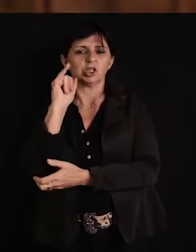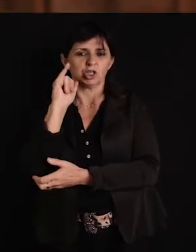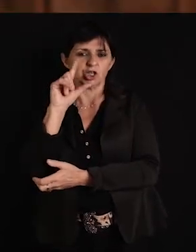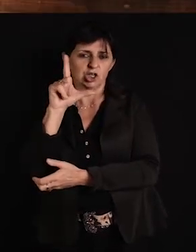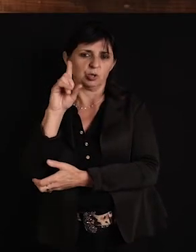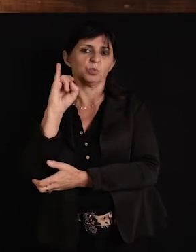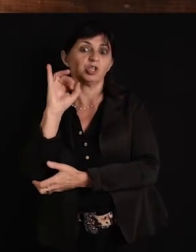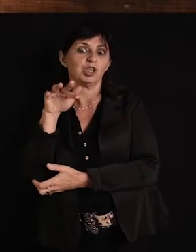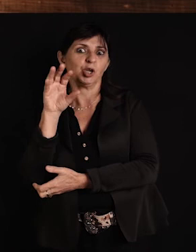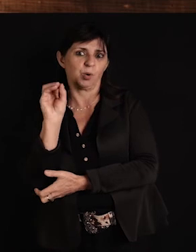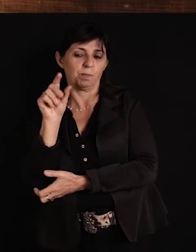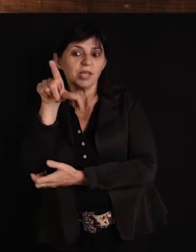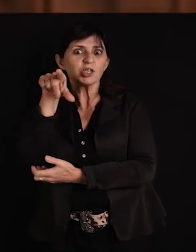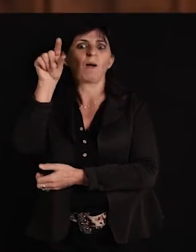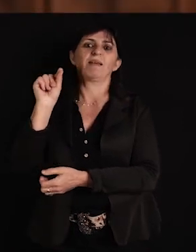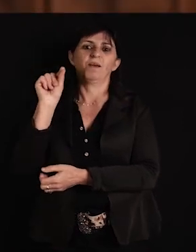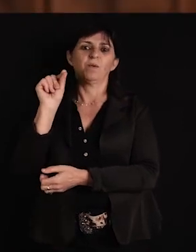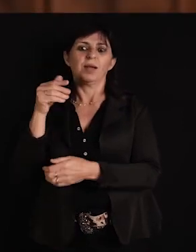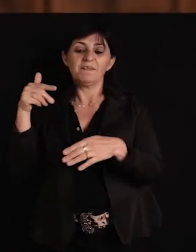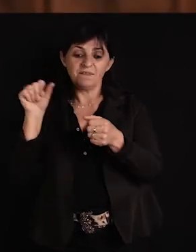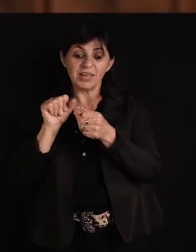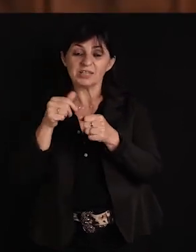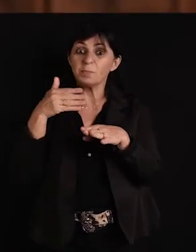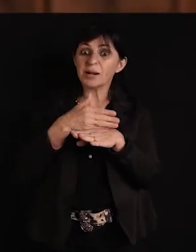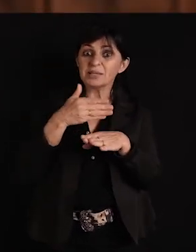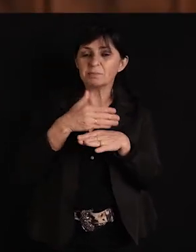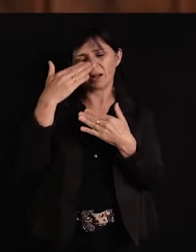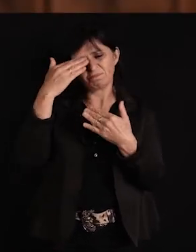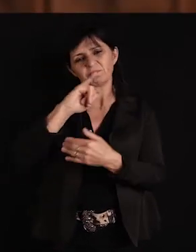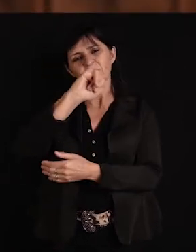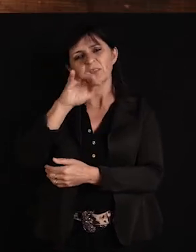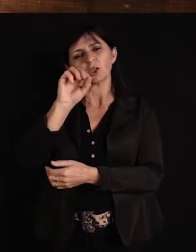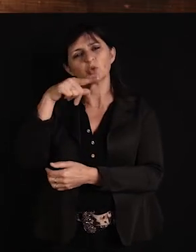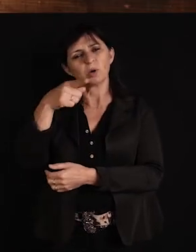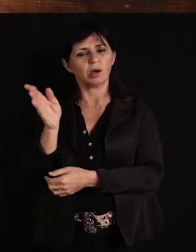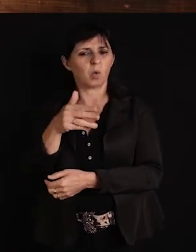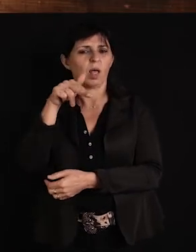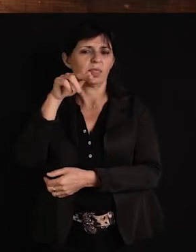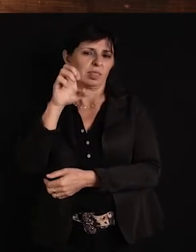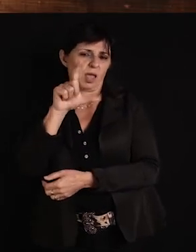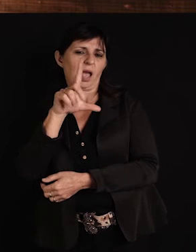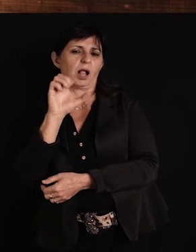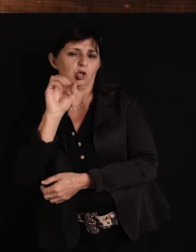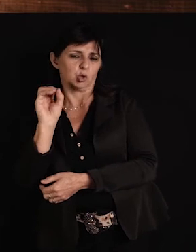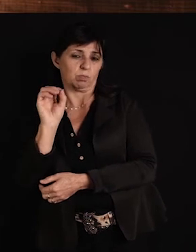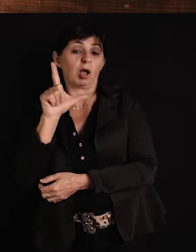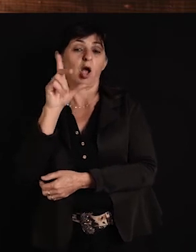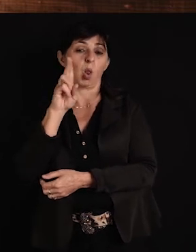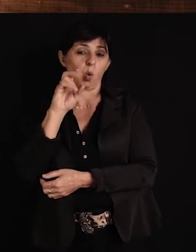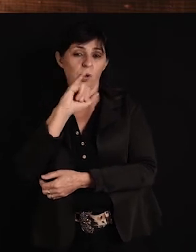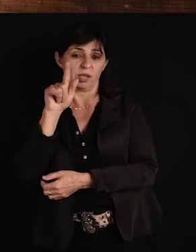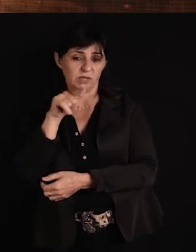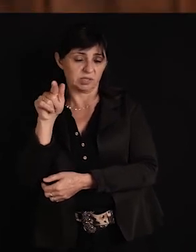que me escolheu E ele que me colocou nos monarcas Quero deixar um agradecimento ao João dos Santos Ao Nelson Ao Luiz Lanfredi Ao Ivan